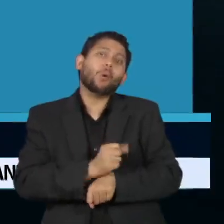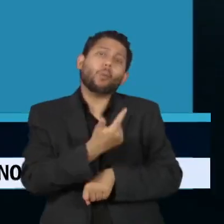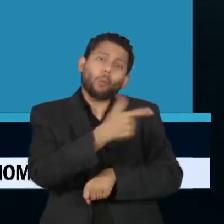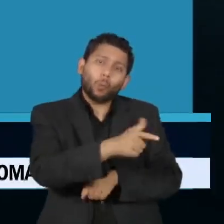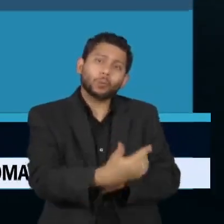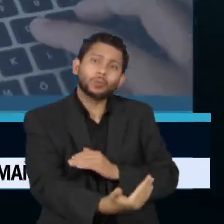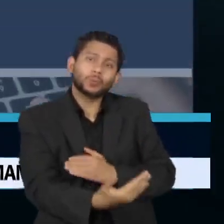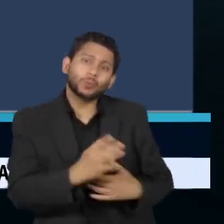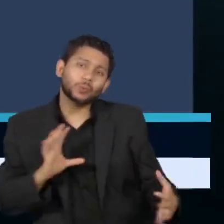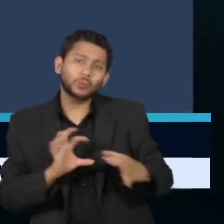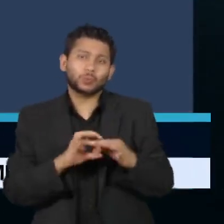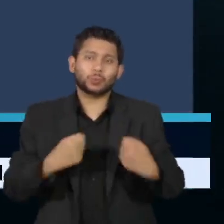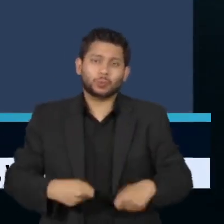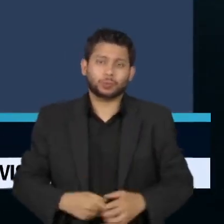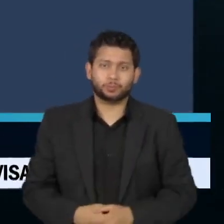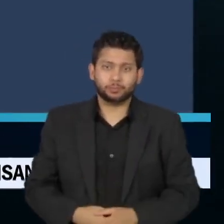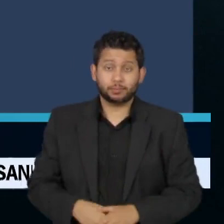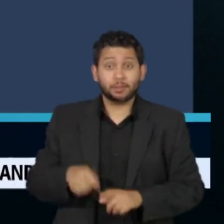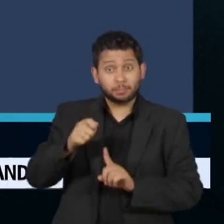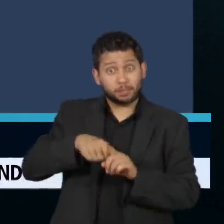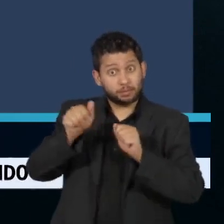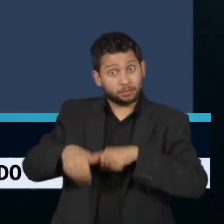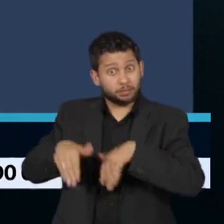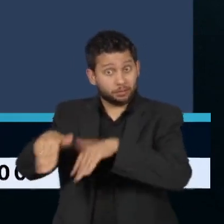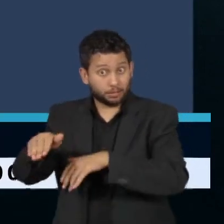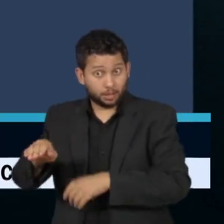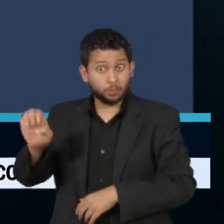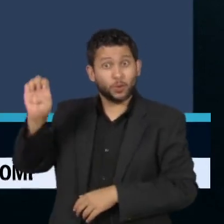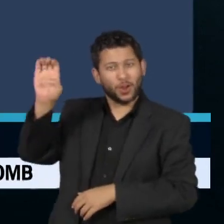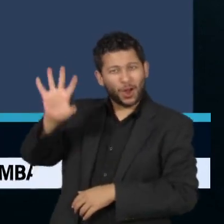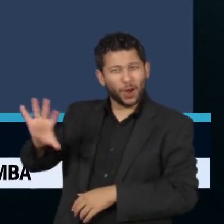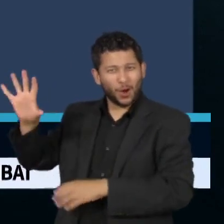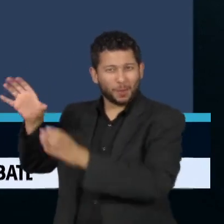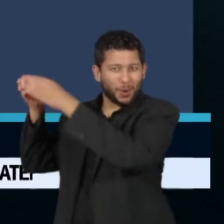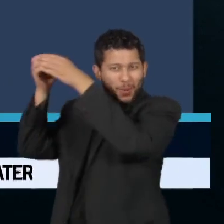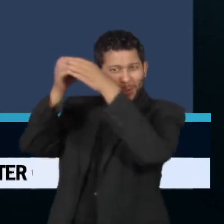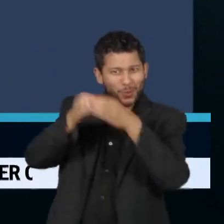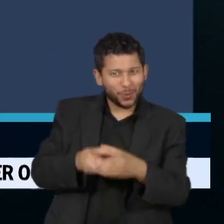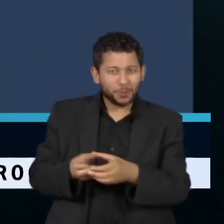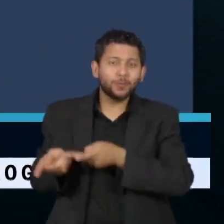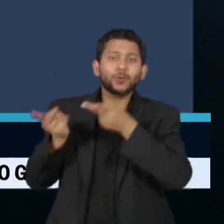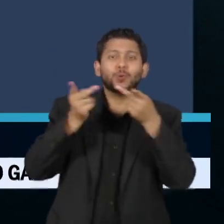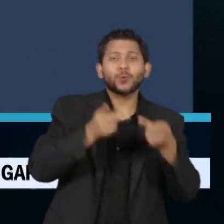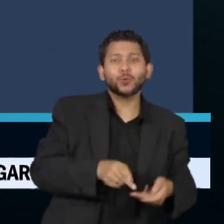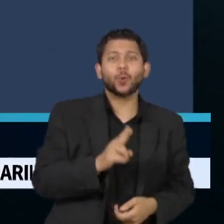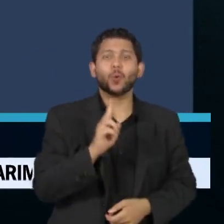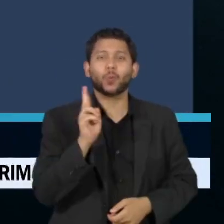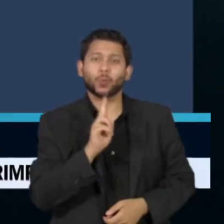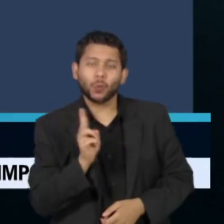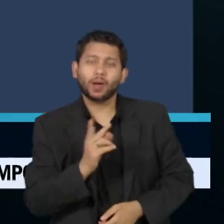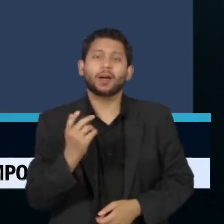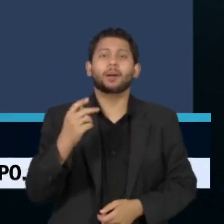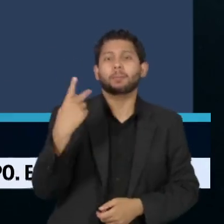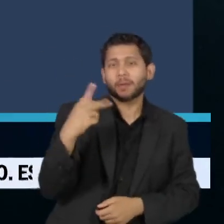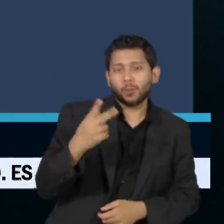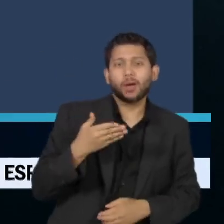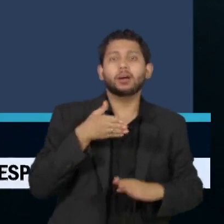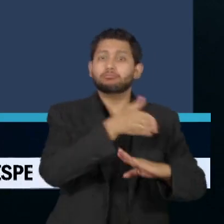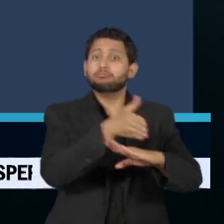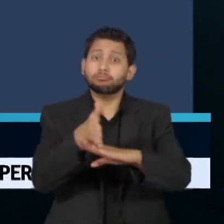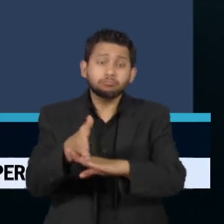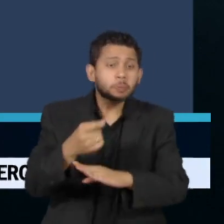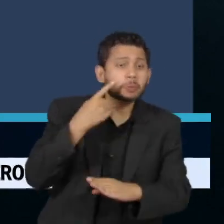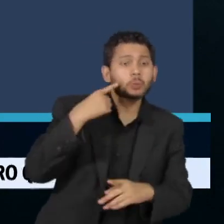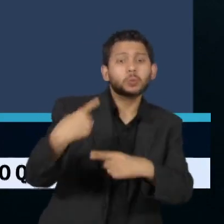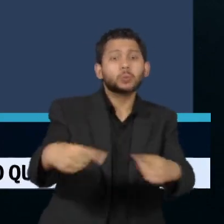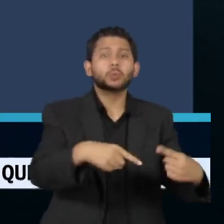Em setembro, uma delegação europeia visitou o Uruguai e o Paraguai para discutir o acordo. O informe das reuniões cita